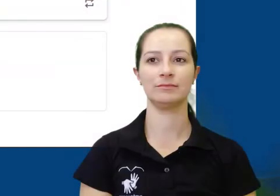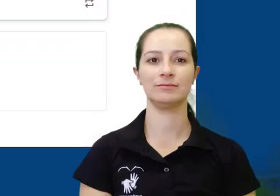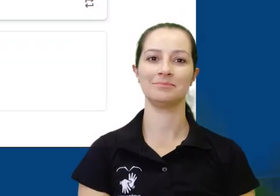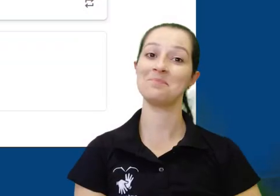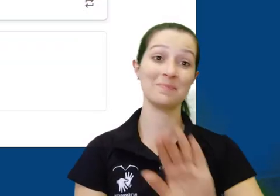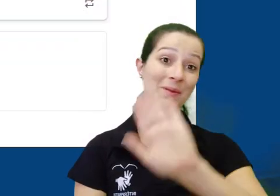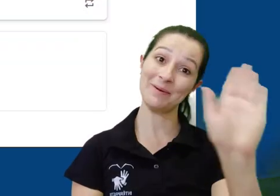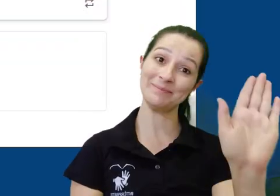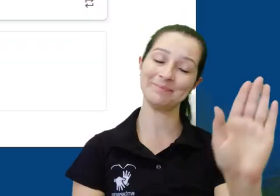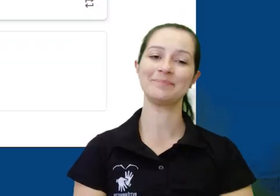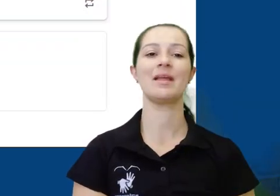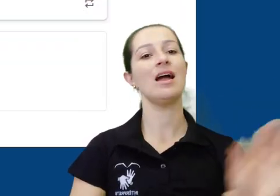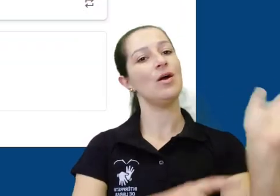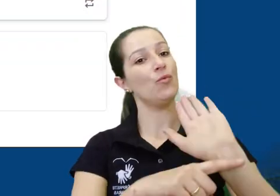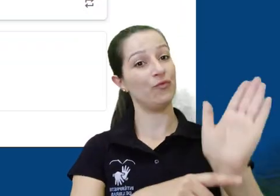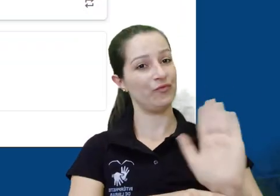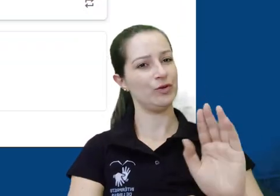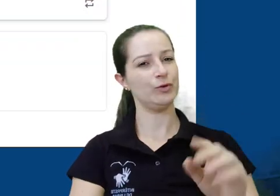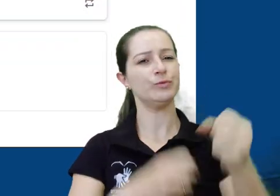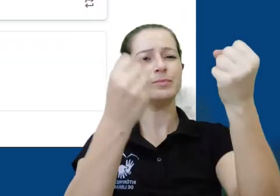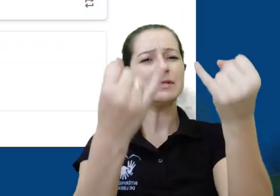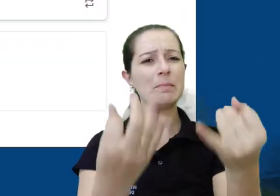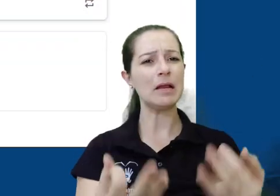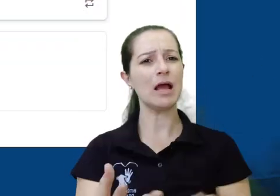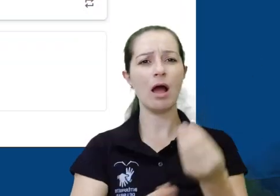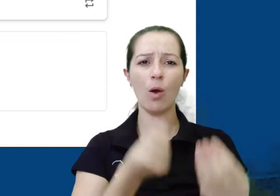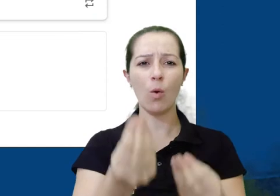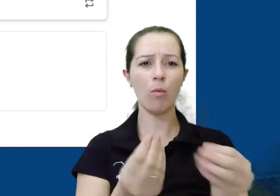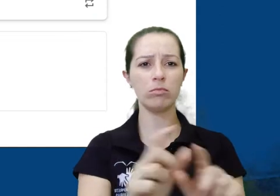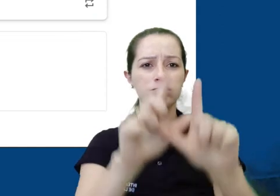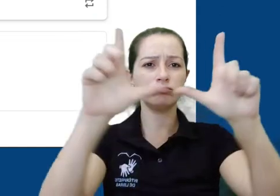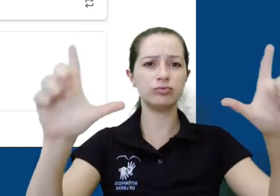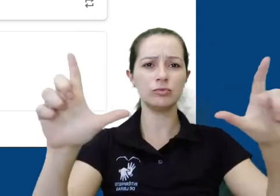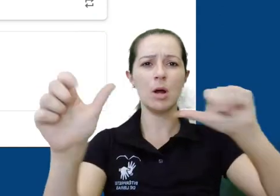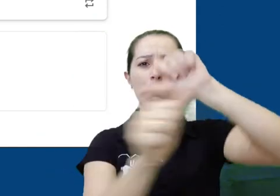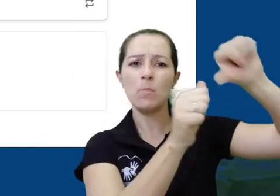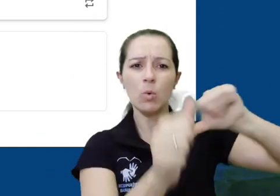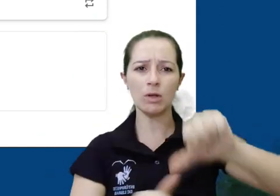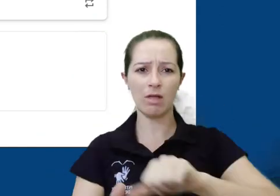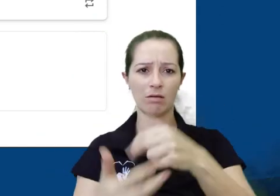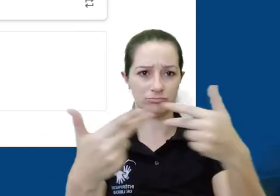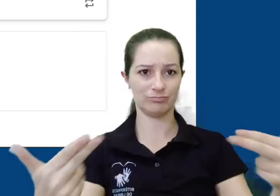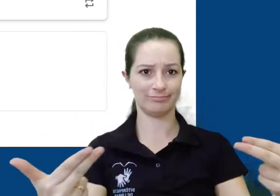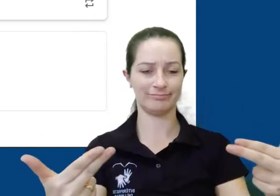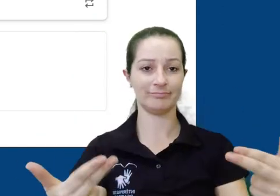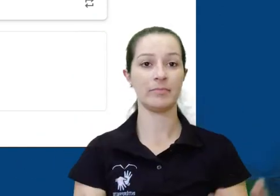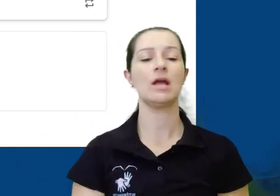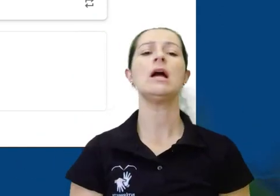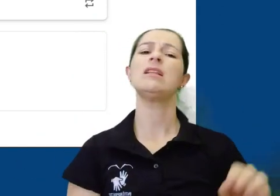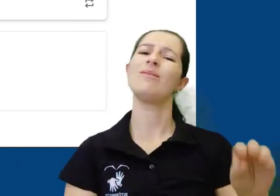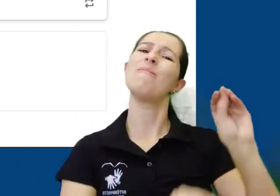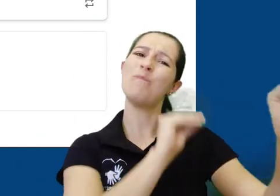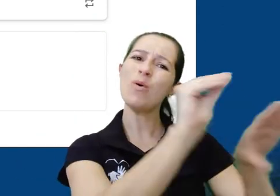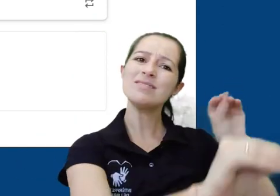Olá! Neste vídeo mostrarei para vocês como nós personalizamos a aparência e alguns detalhes do nosso mural. Entramos em mais